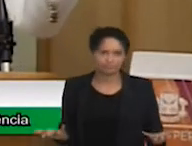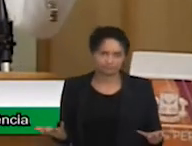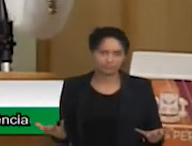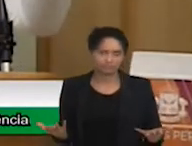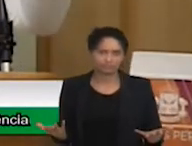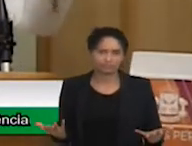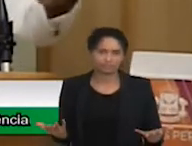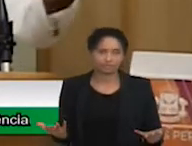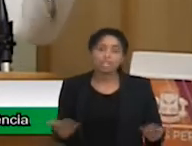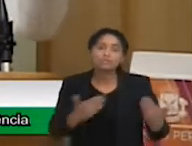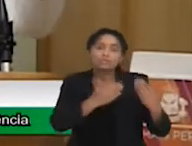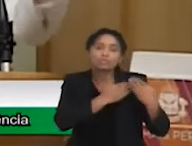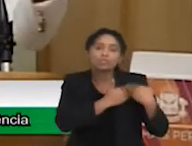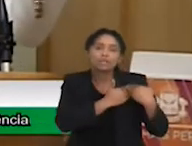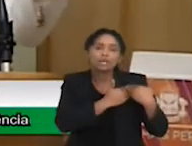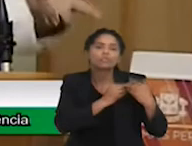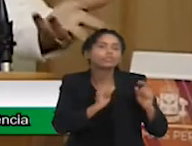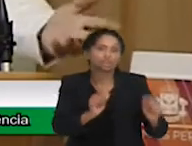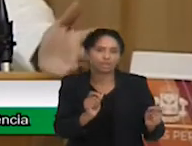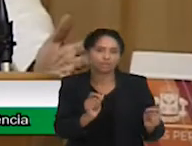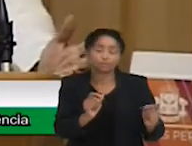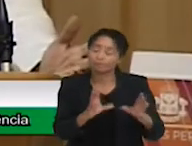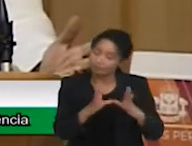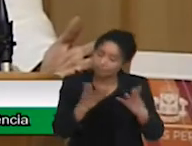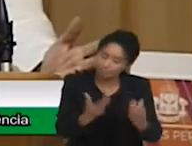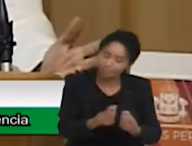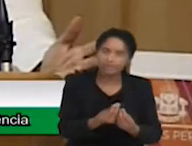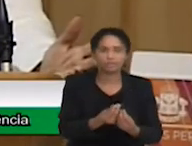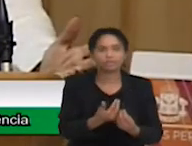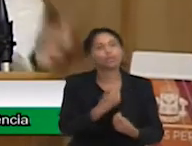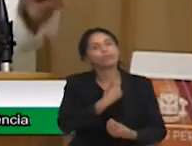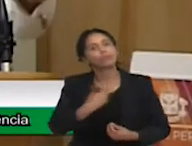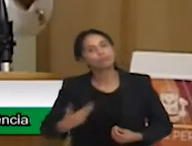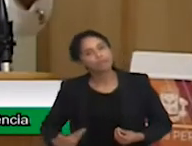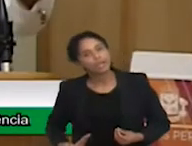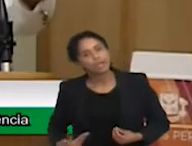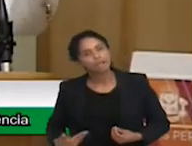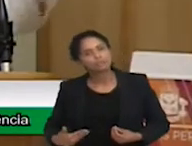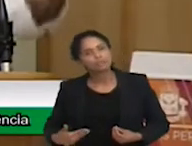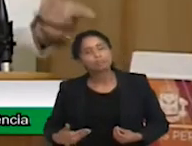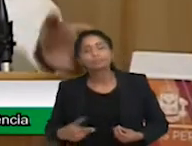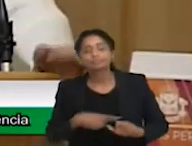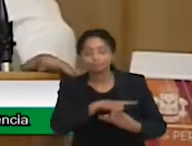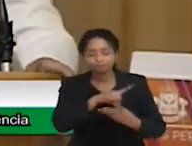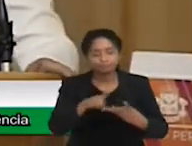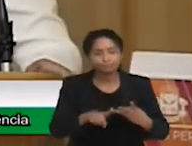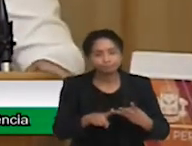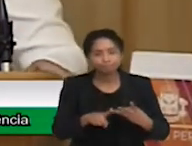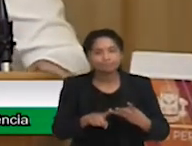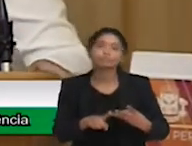o Estado, é dever da família, do Estado e da sociedade.